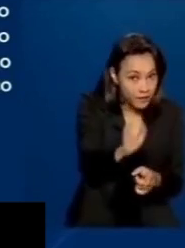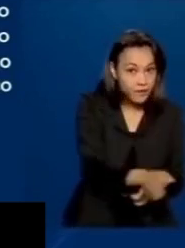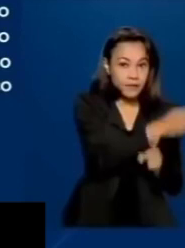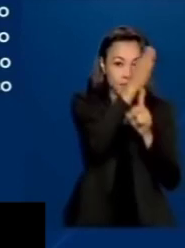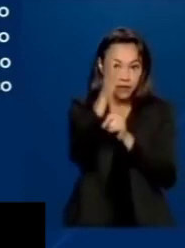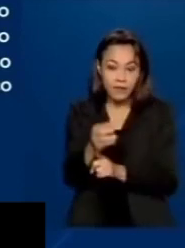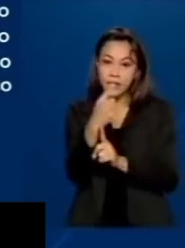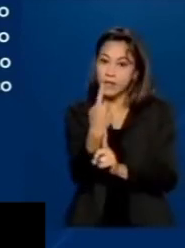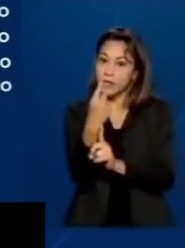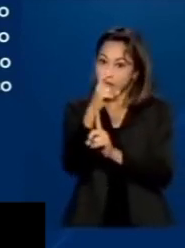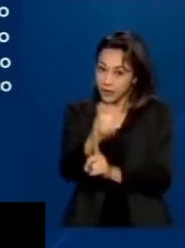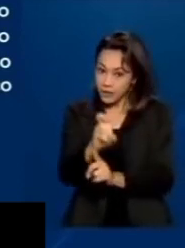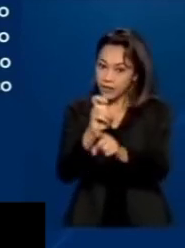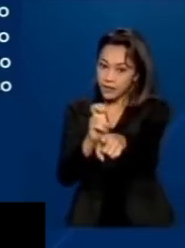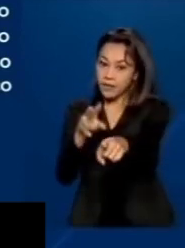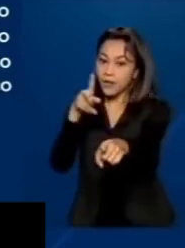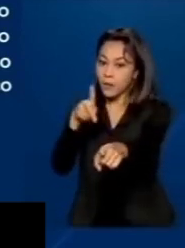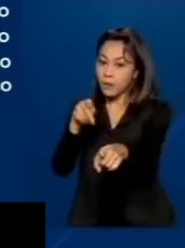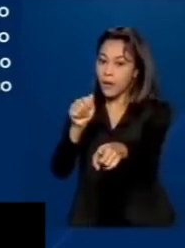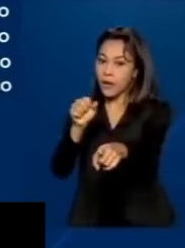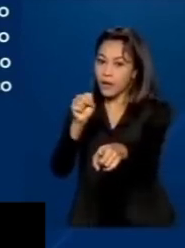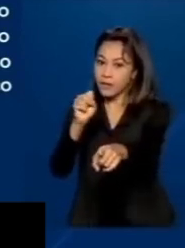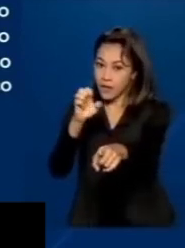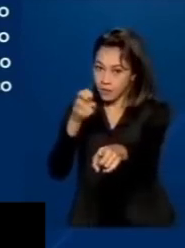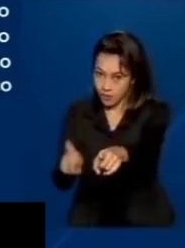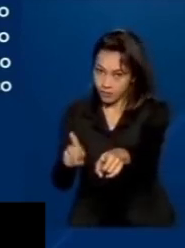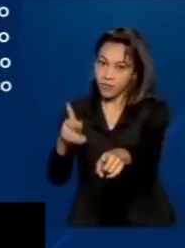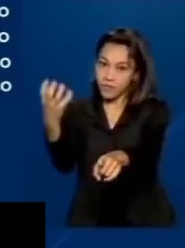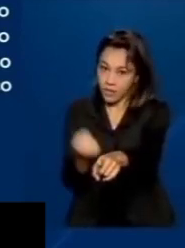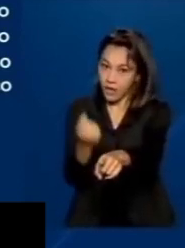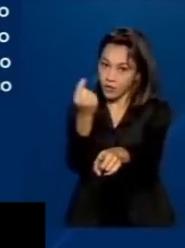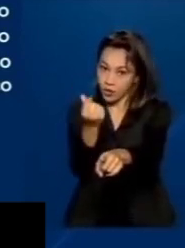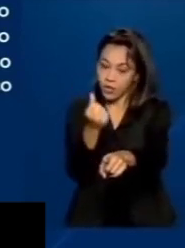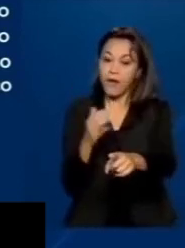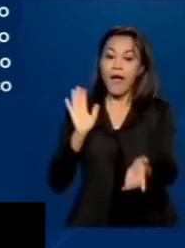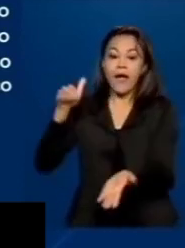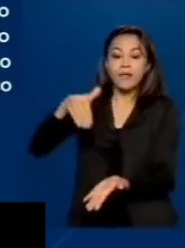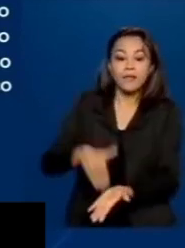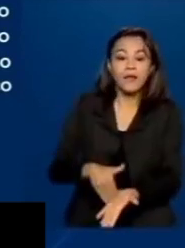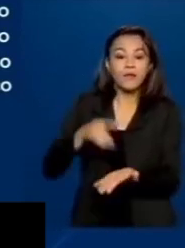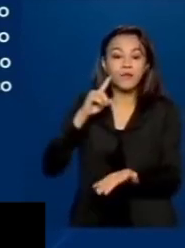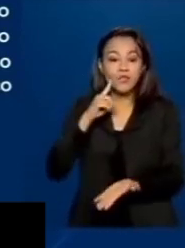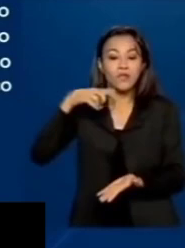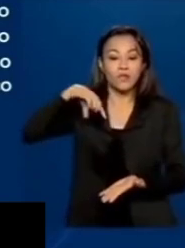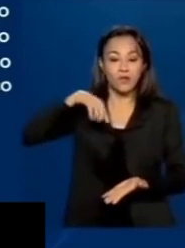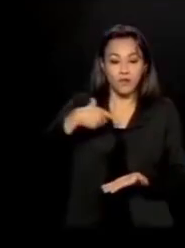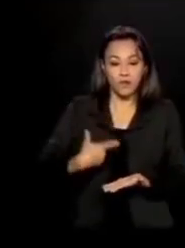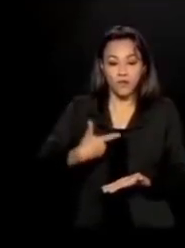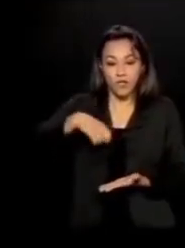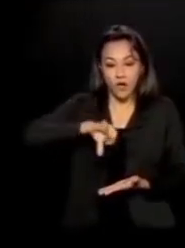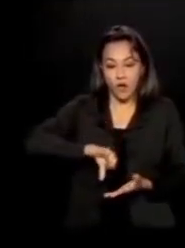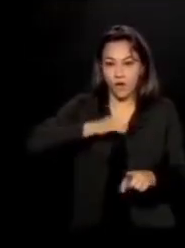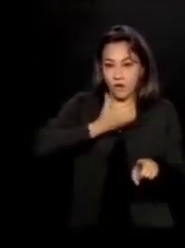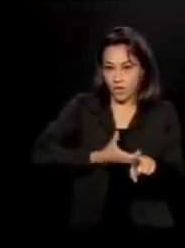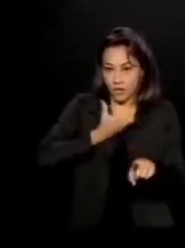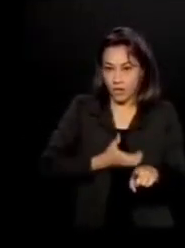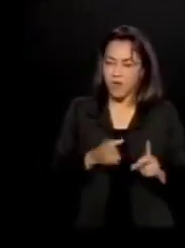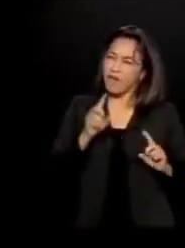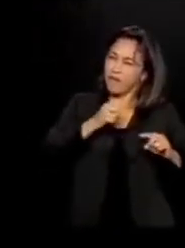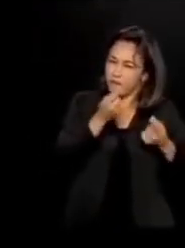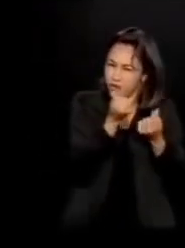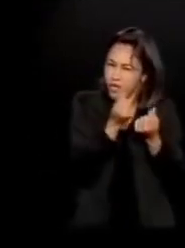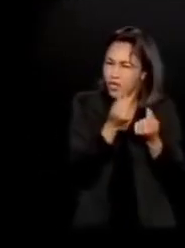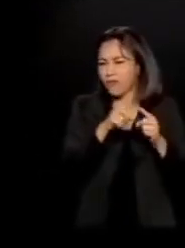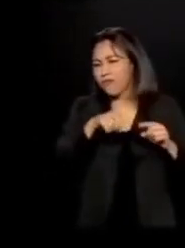de 15 de fevereiro, no caso do PASEP. O trabalhador poderá fazer o saque até 29 de dezembro. O valor varia entre